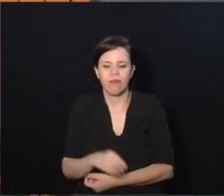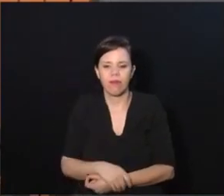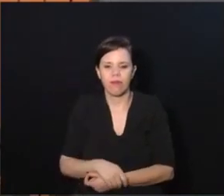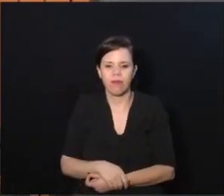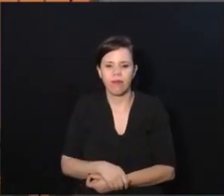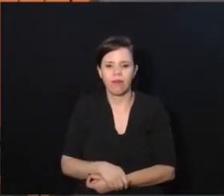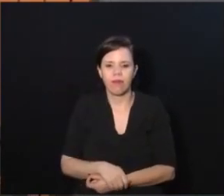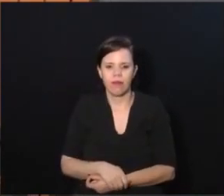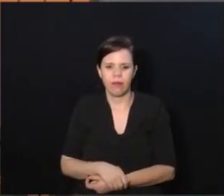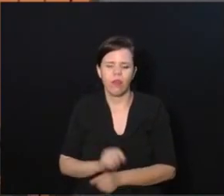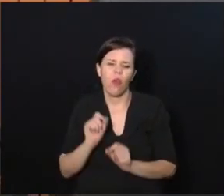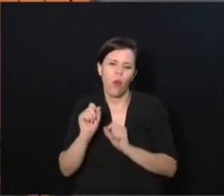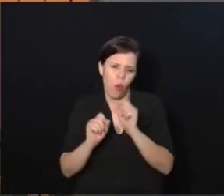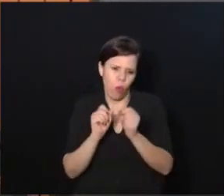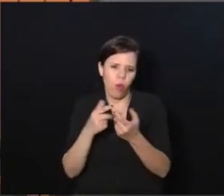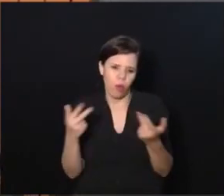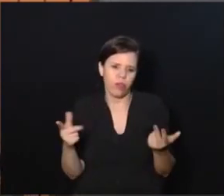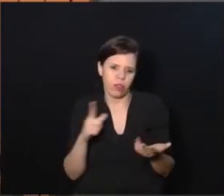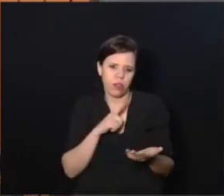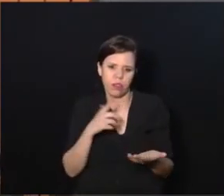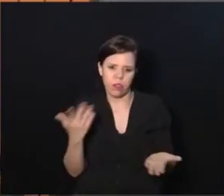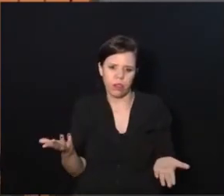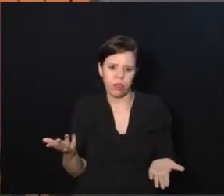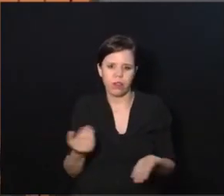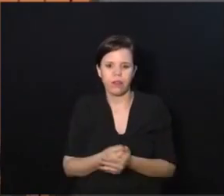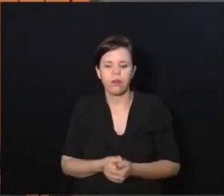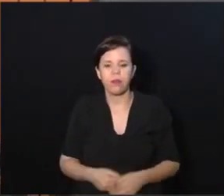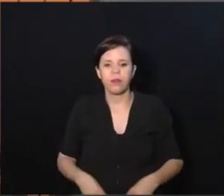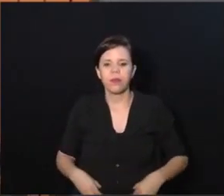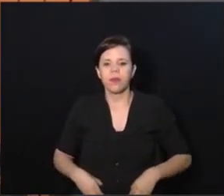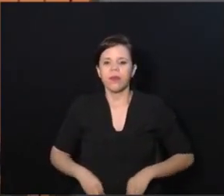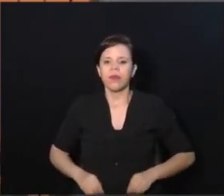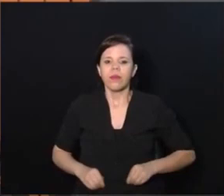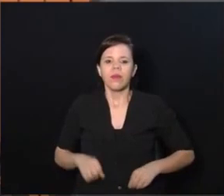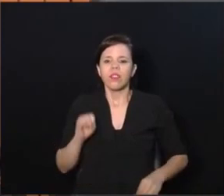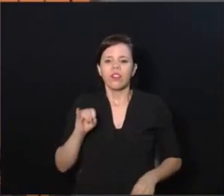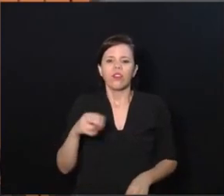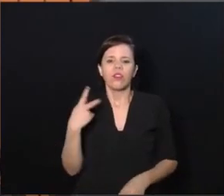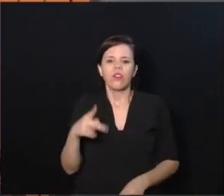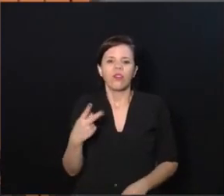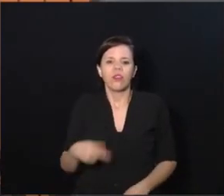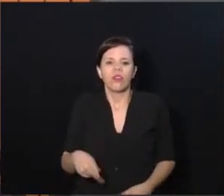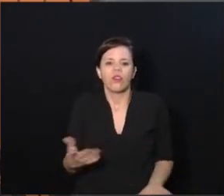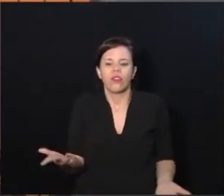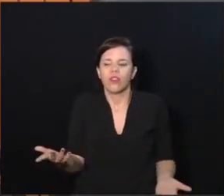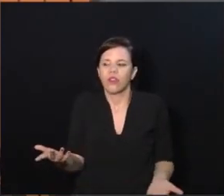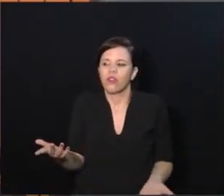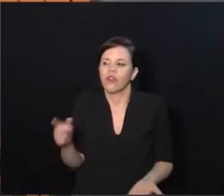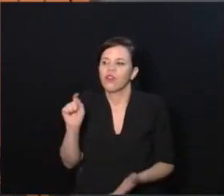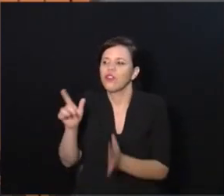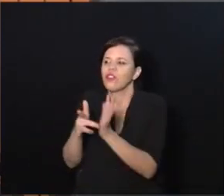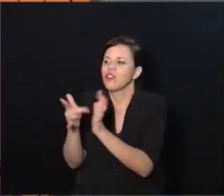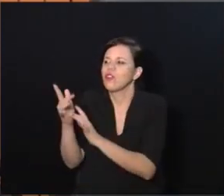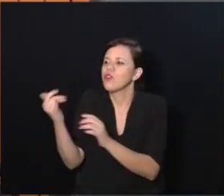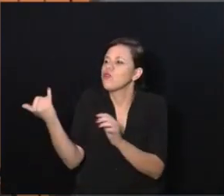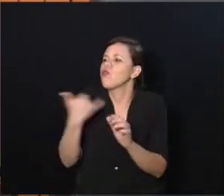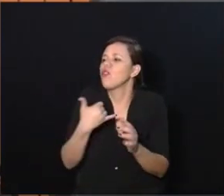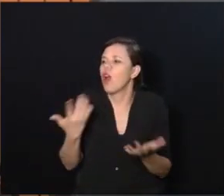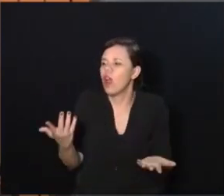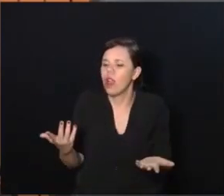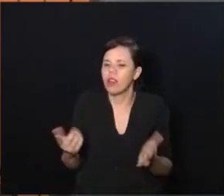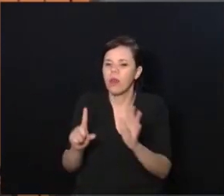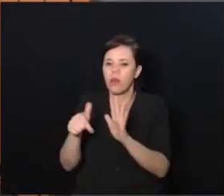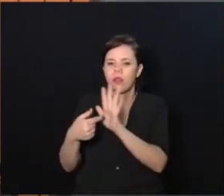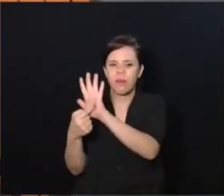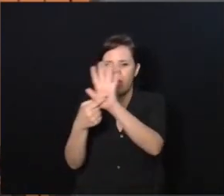que algum motivo tem. E assim, se o patrão mandou, eu vou falar o quê? Eu vou reclamar de quê? E aí me aparece um monte de